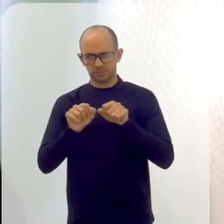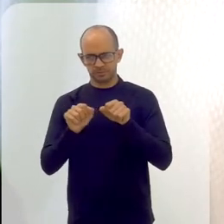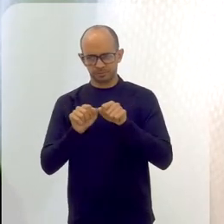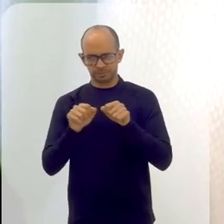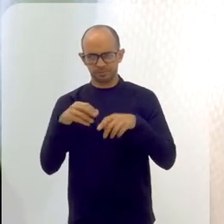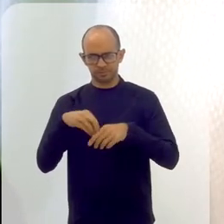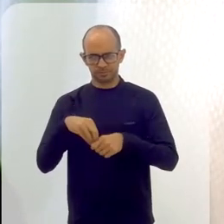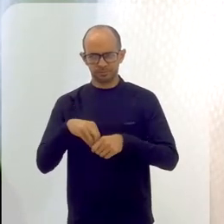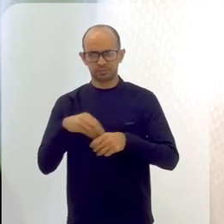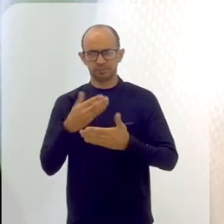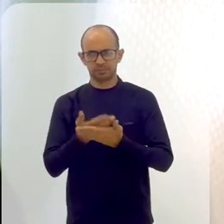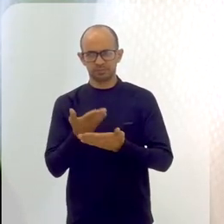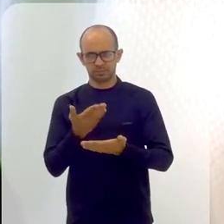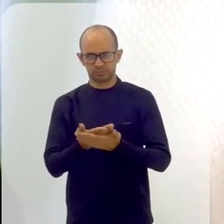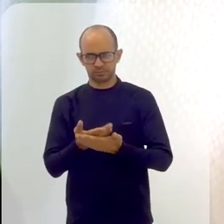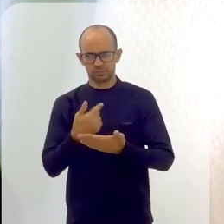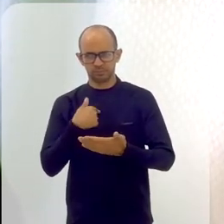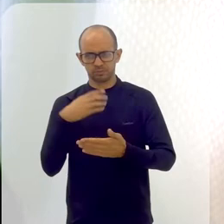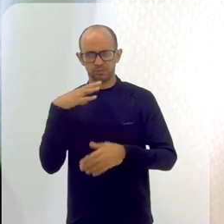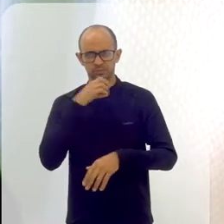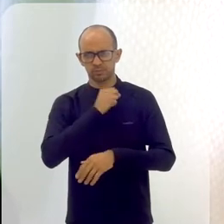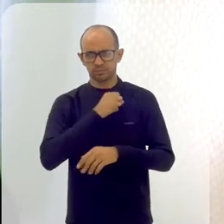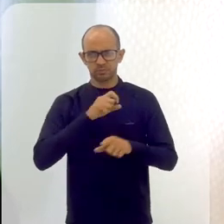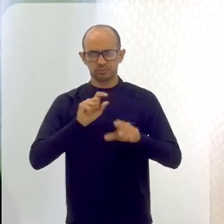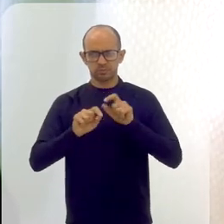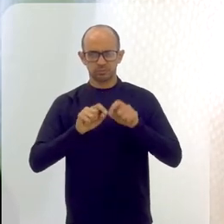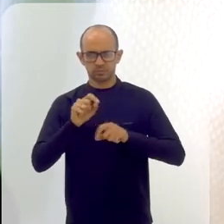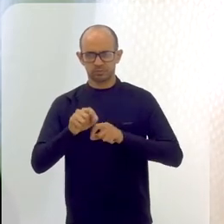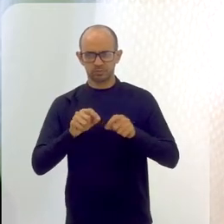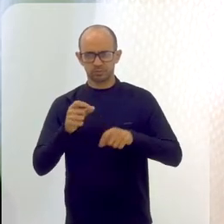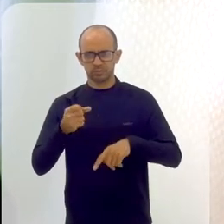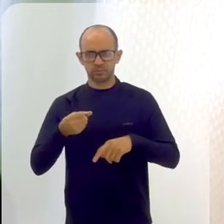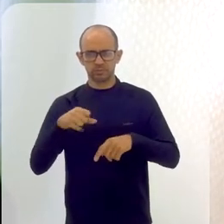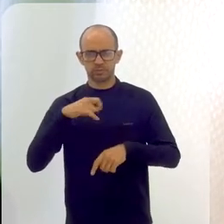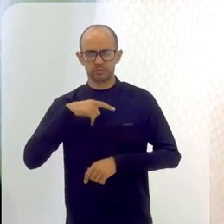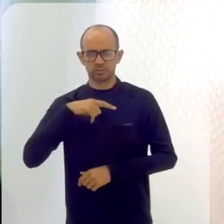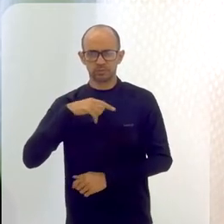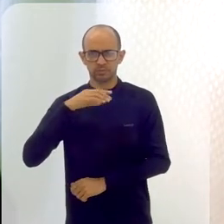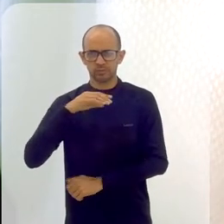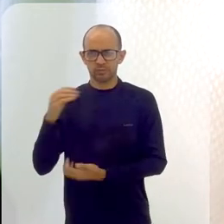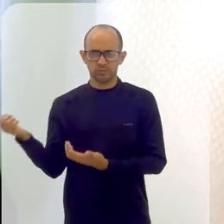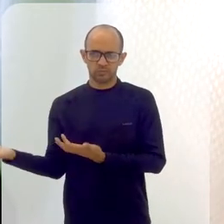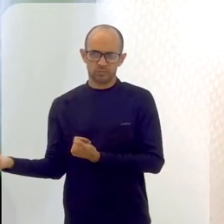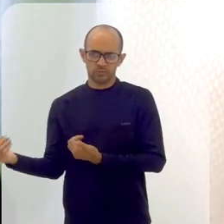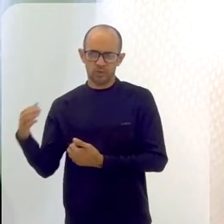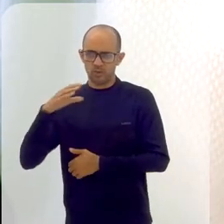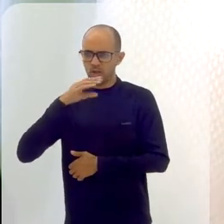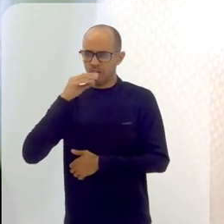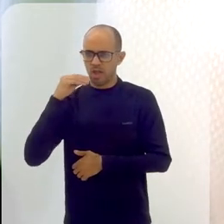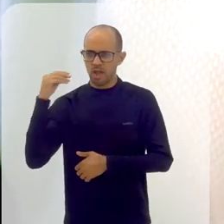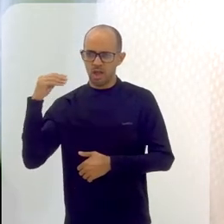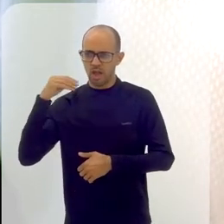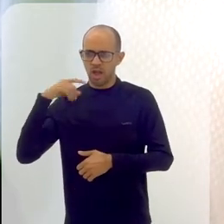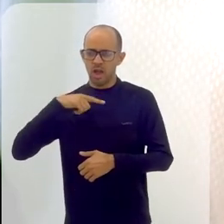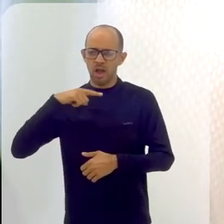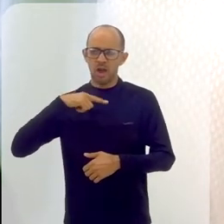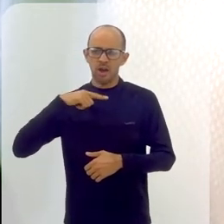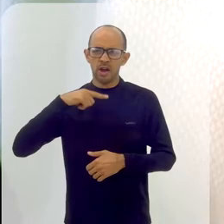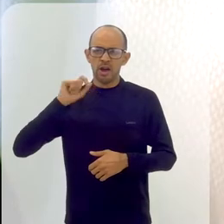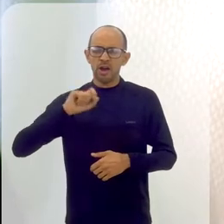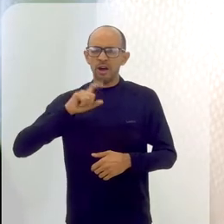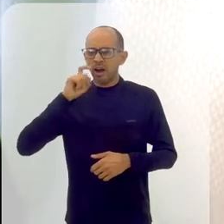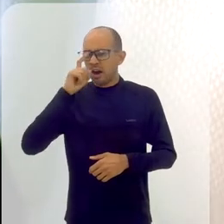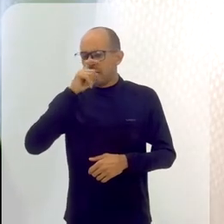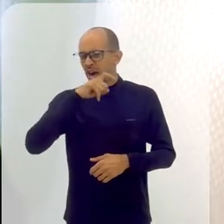está fazendo durante aquela aula, né? Então, eu percebo que quando a trabalha com adolescentes, há uma certa resistência por conta do centro de coletividade